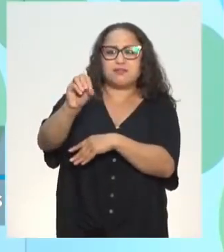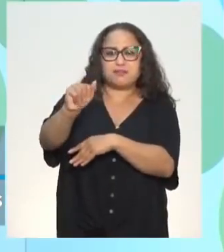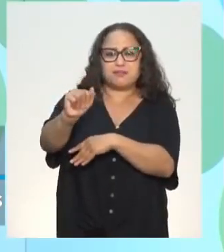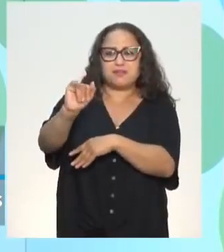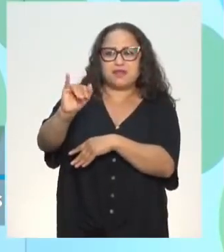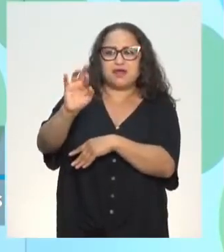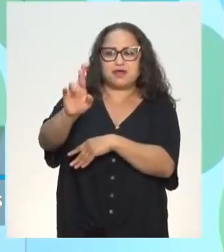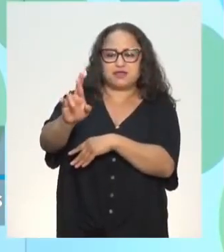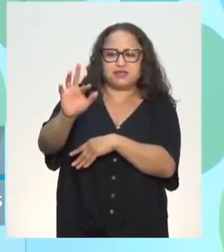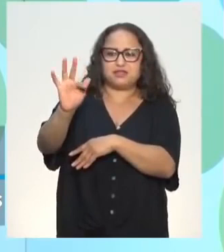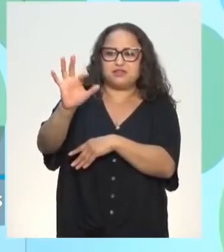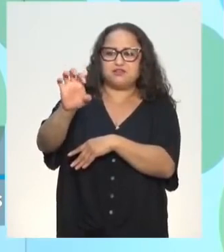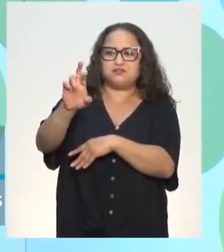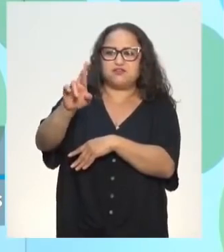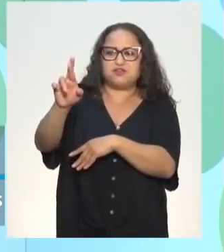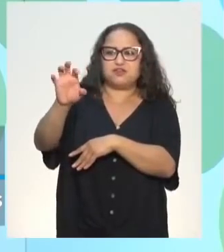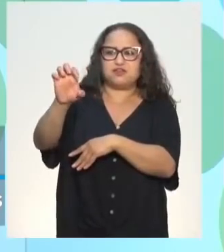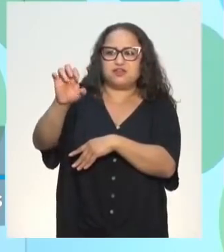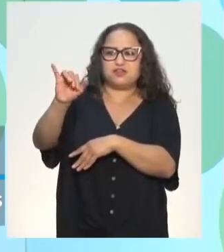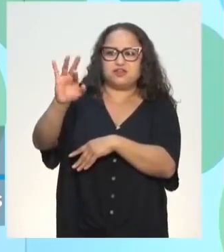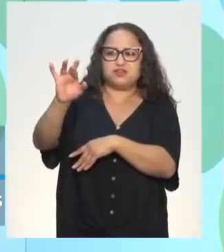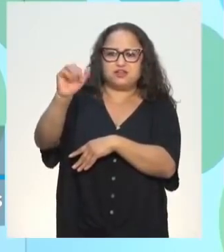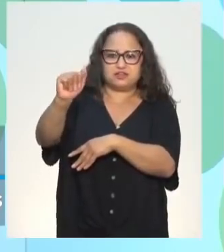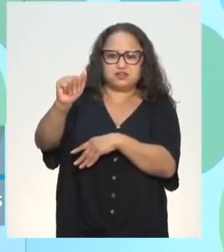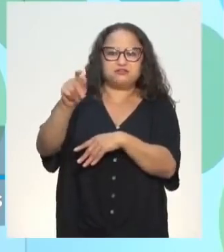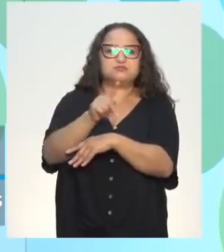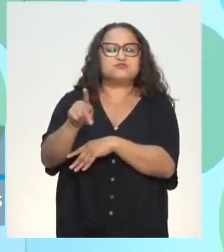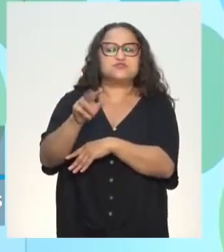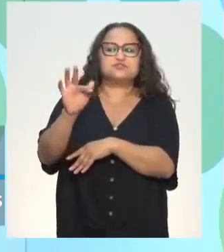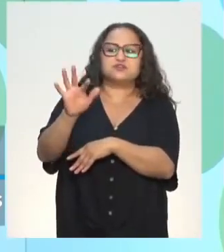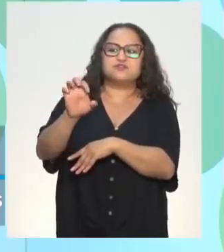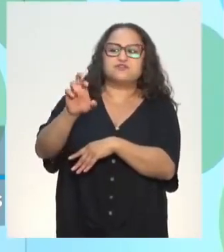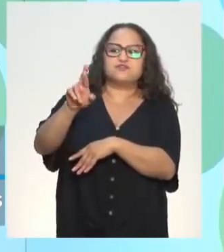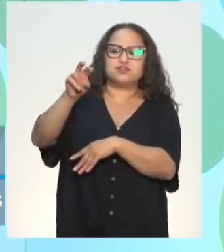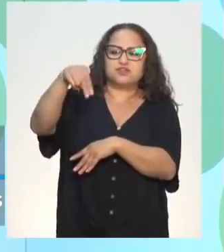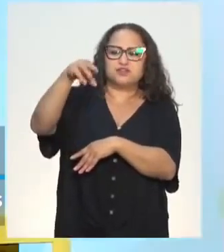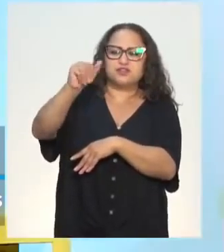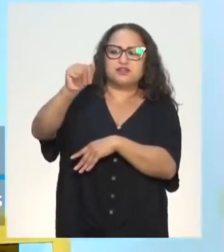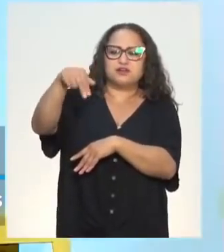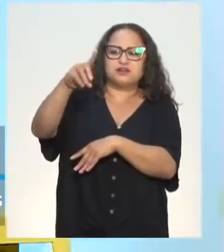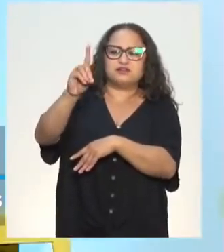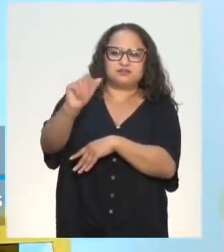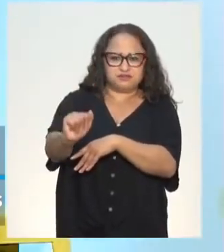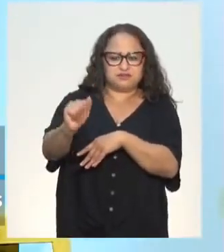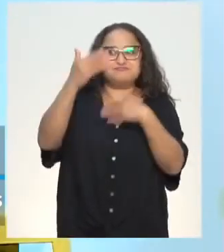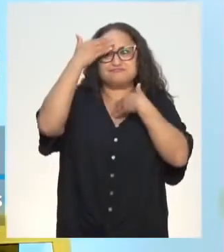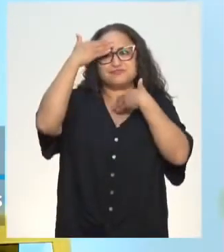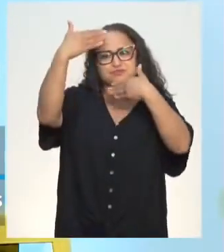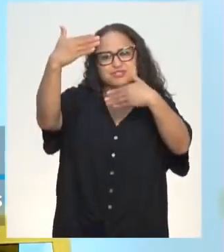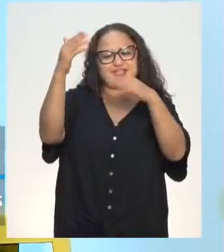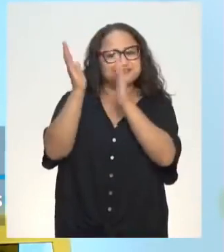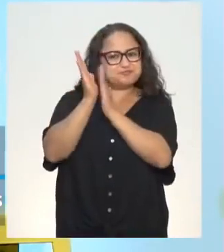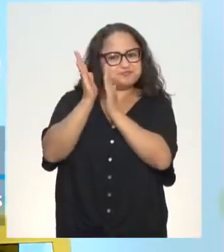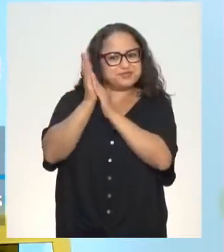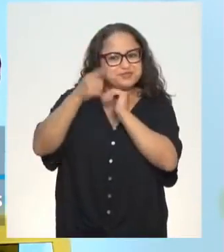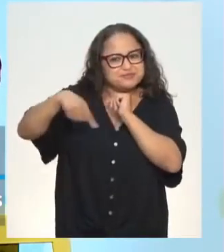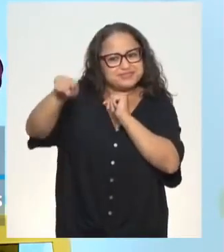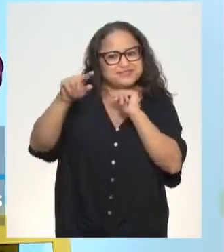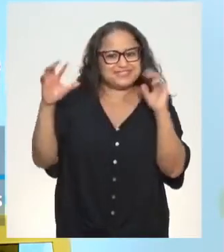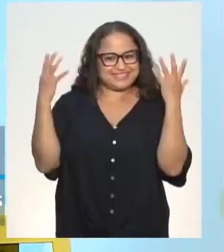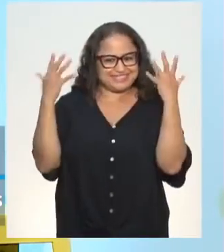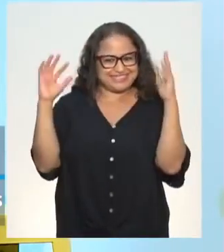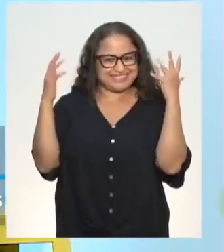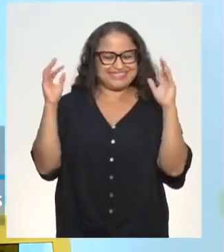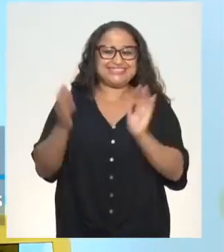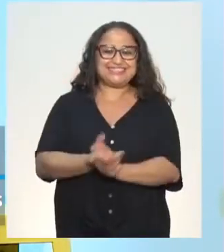completa aqui, com o nome da escola, nome dela, professora Fernanda, é isso aí. Ótimo, parabéns. Obrigada por nos ajudarem aqui a participar tão bem